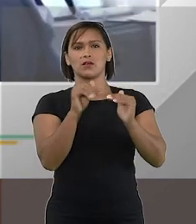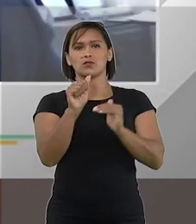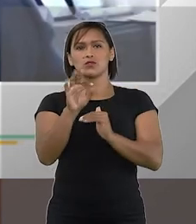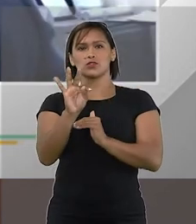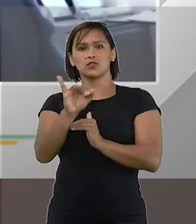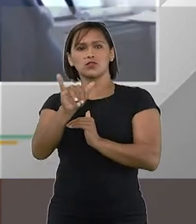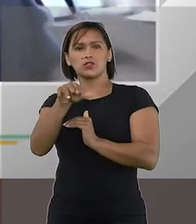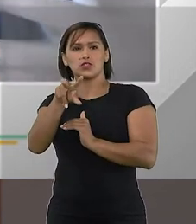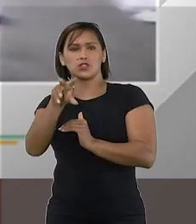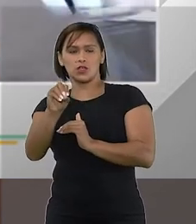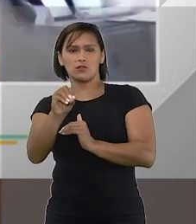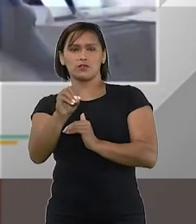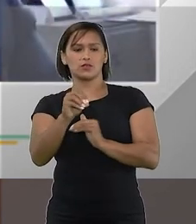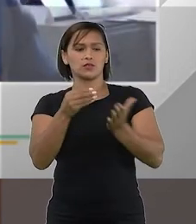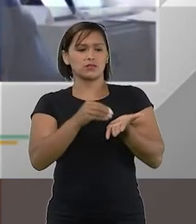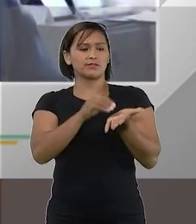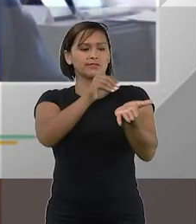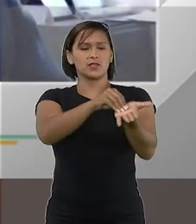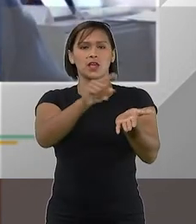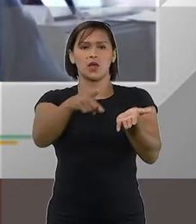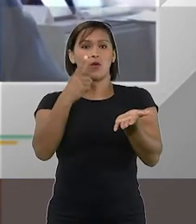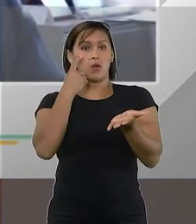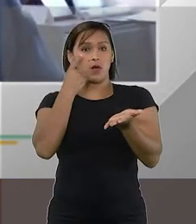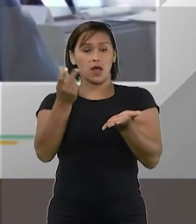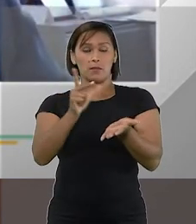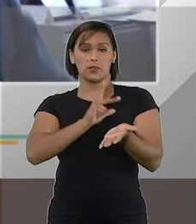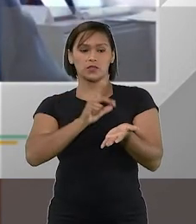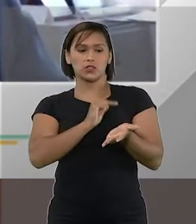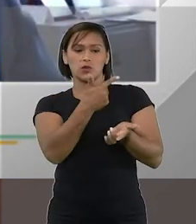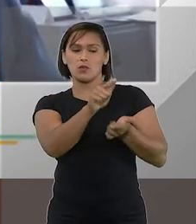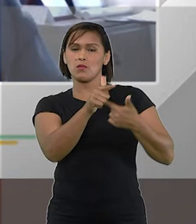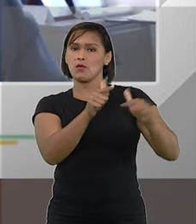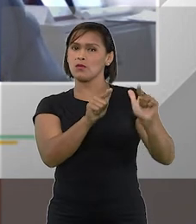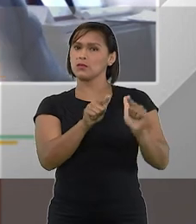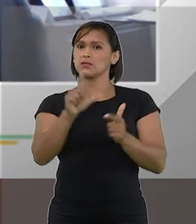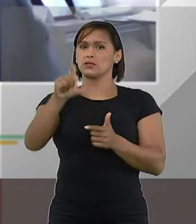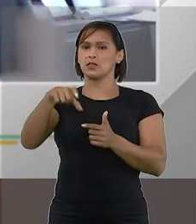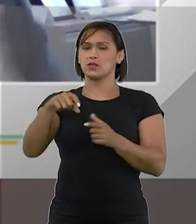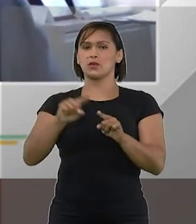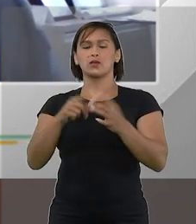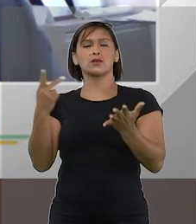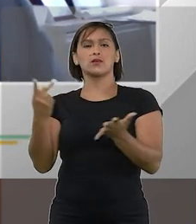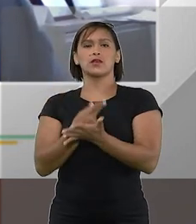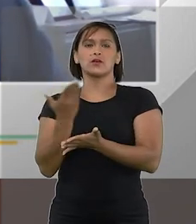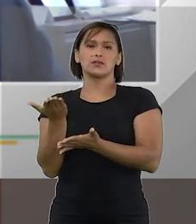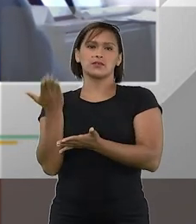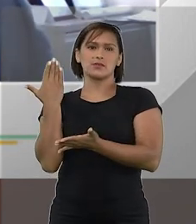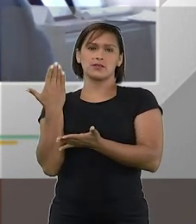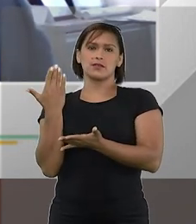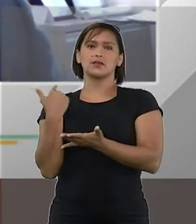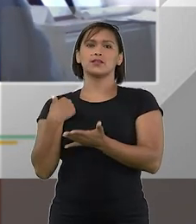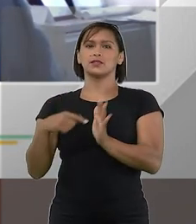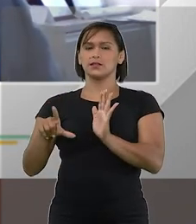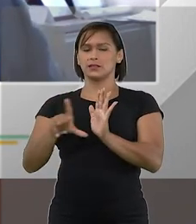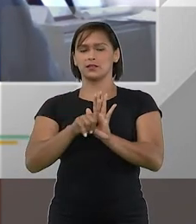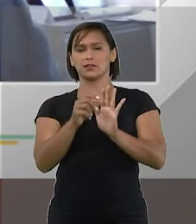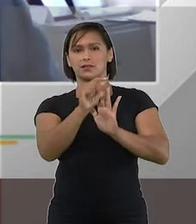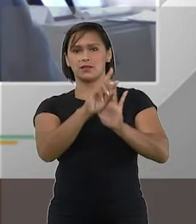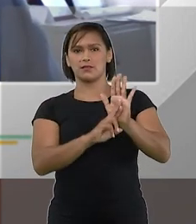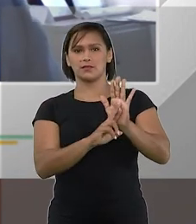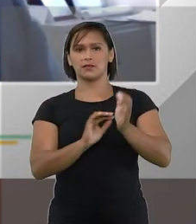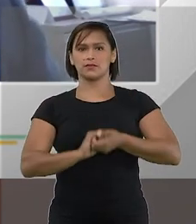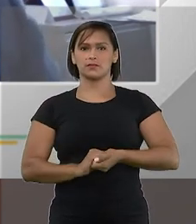ativos à mercê do interesse particular de um ou outro credor que é o que acontecia no regime